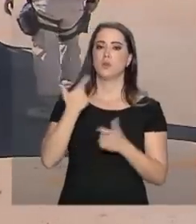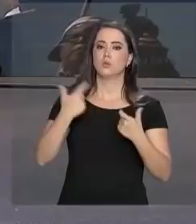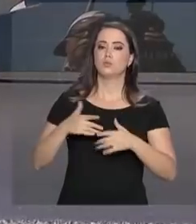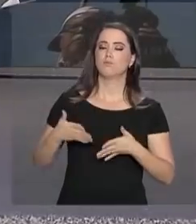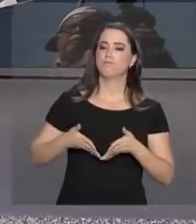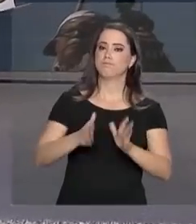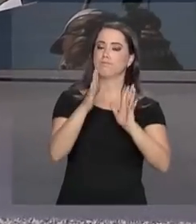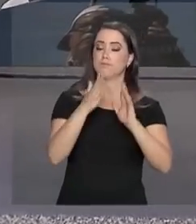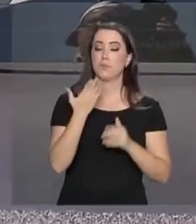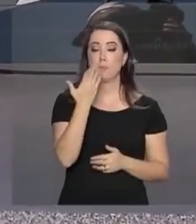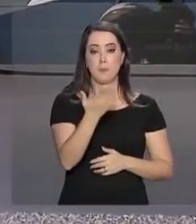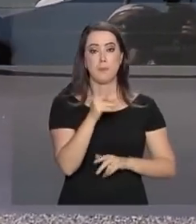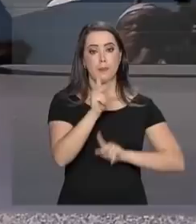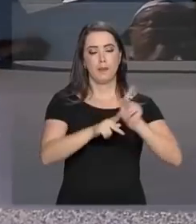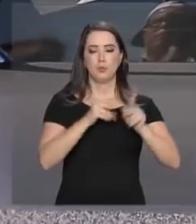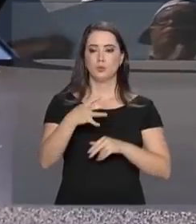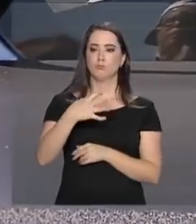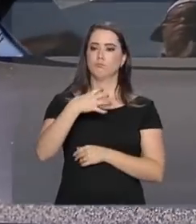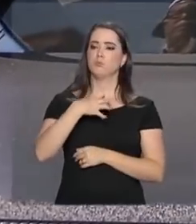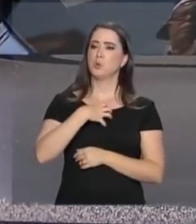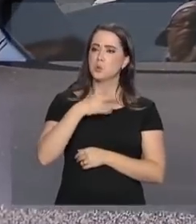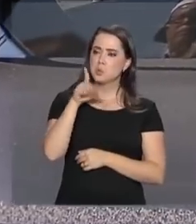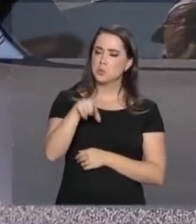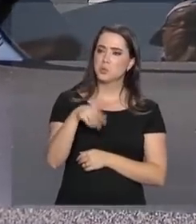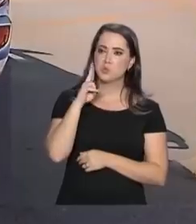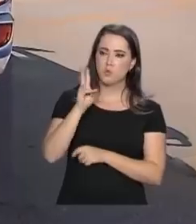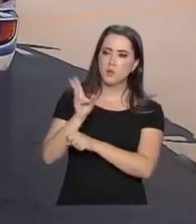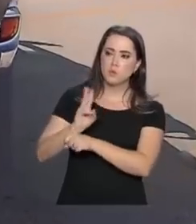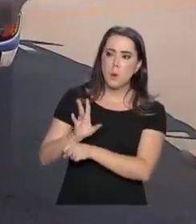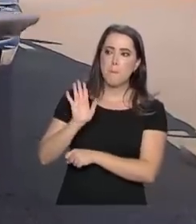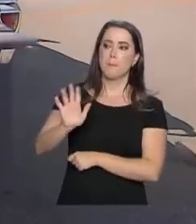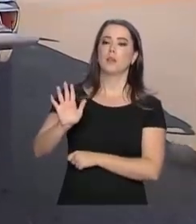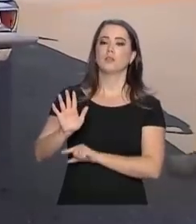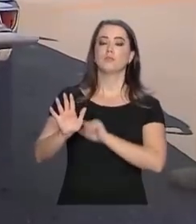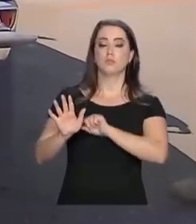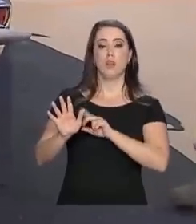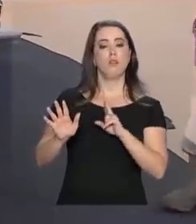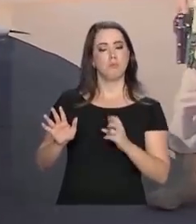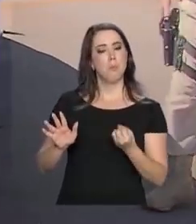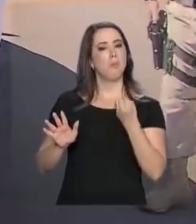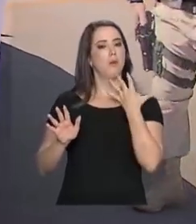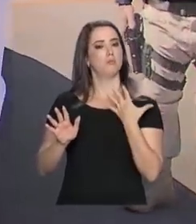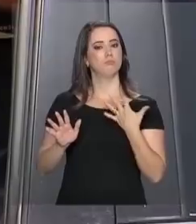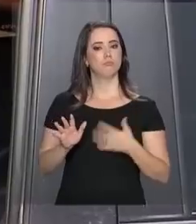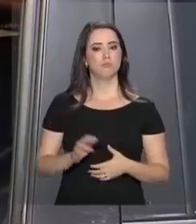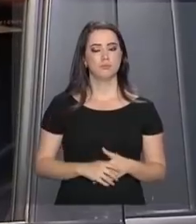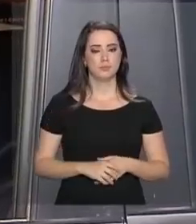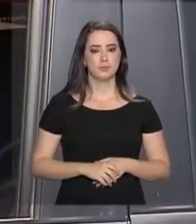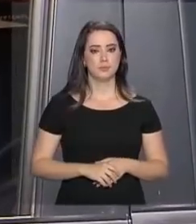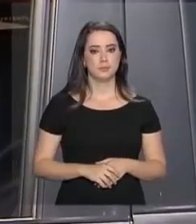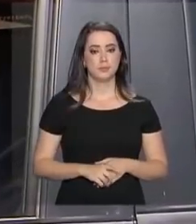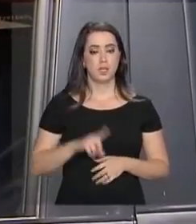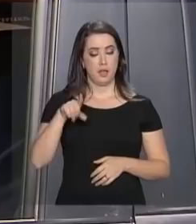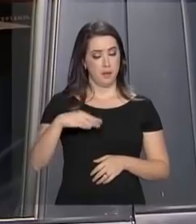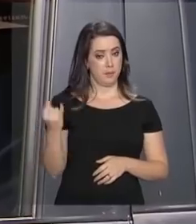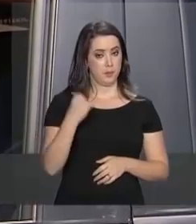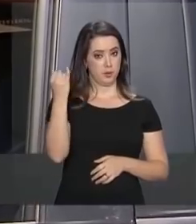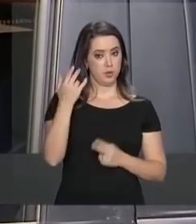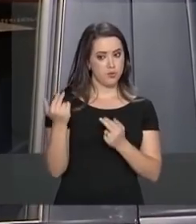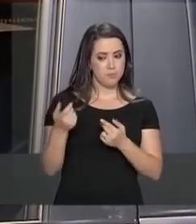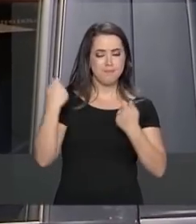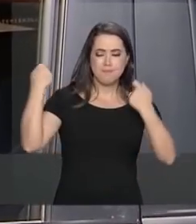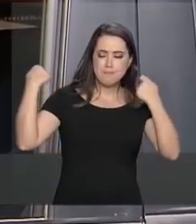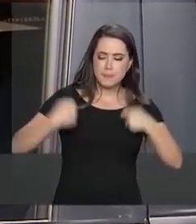estradas. A população já está acostumada com a abordagem e a vê como um ponto positivo. Eu acho importante como eu acho